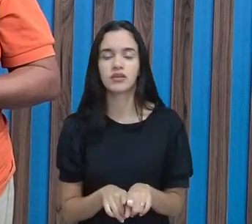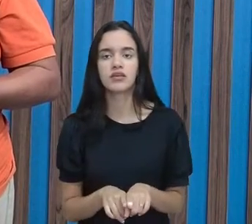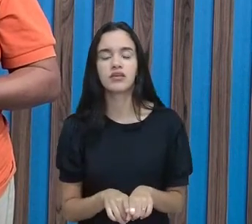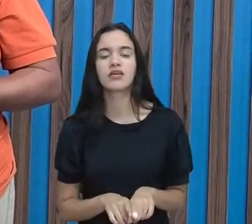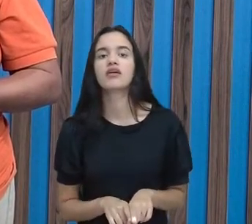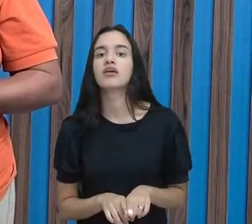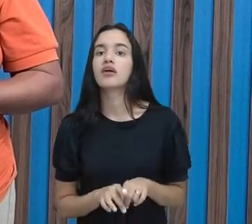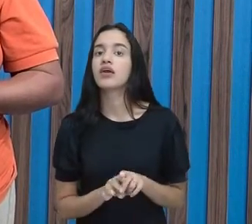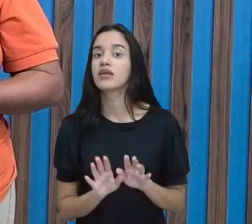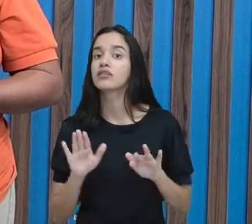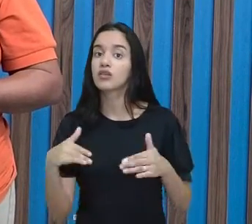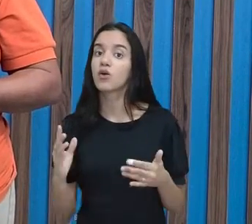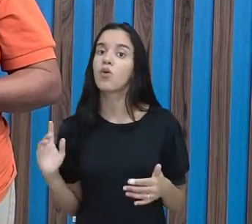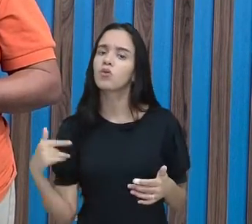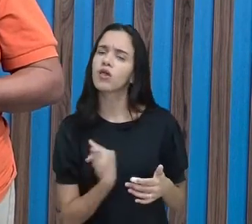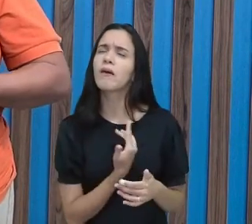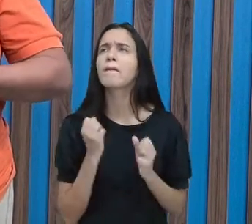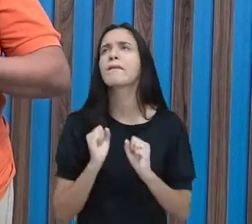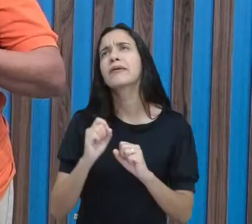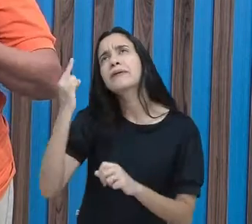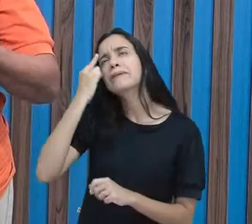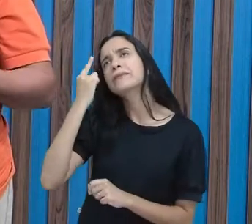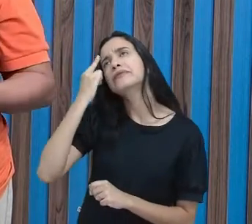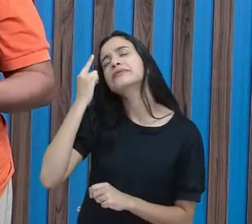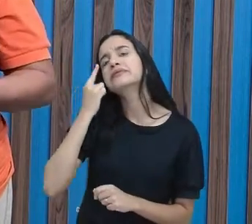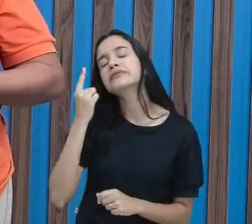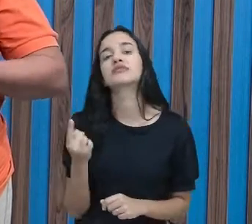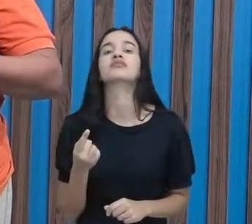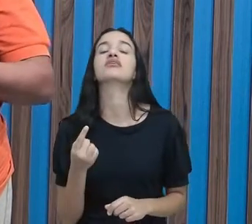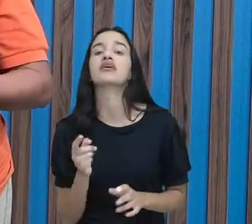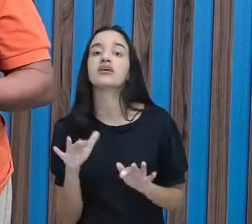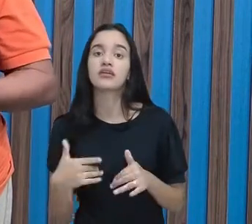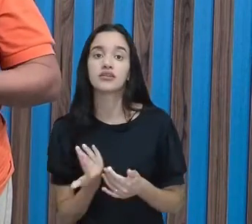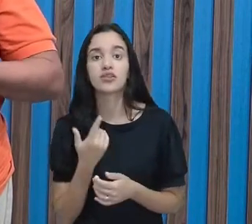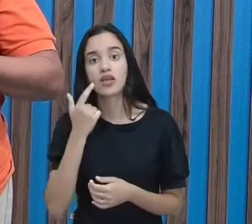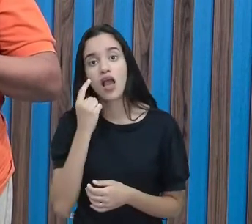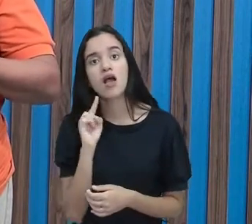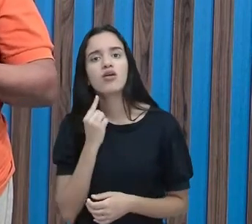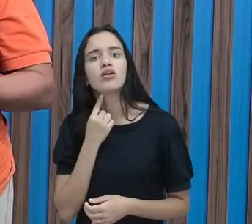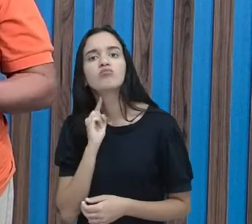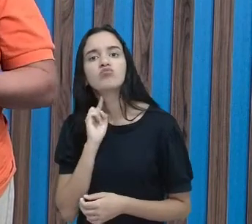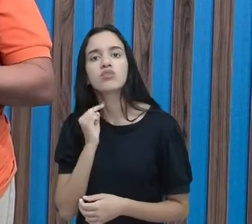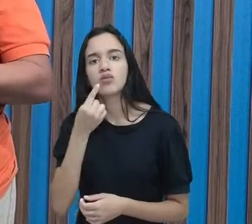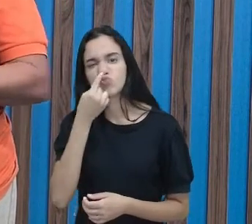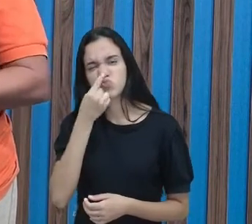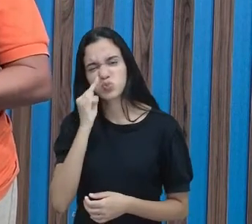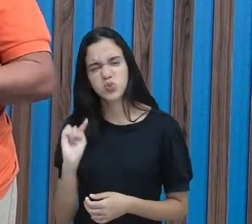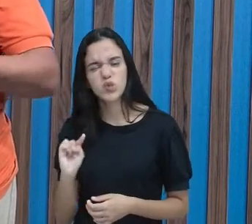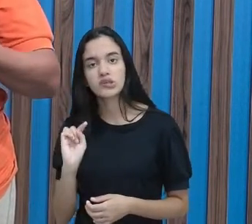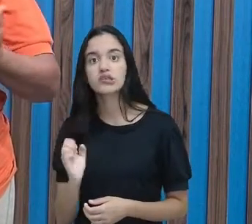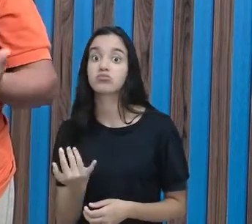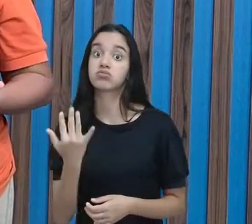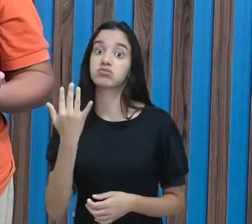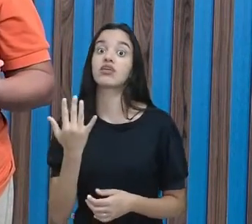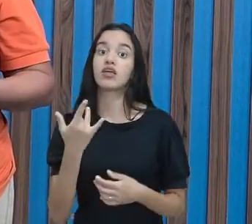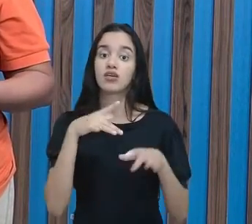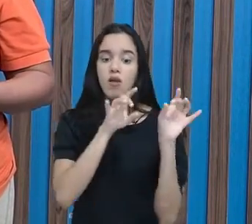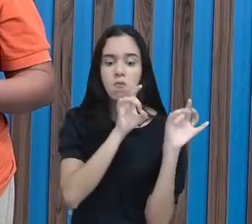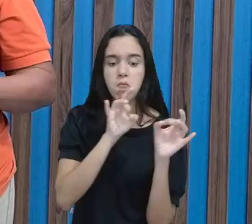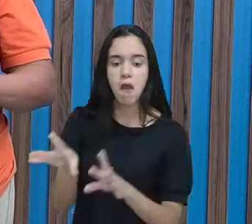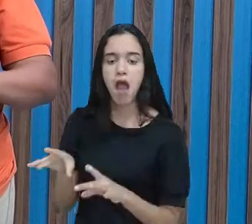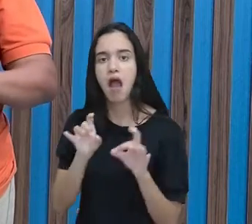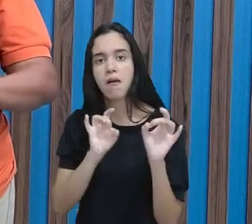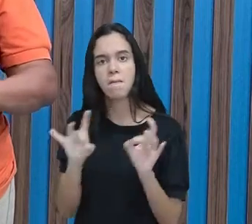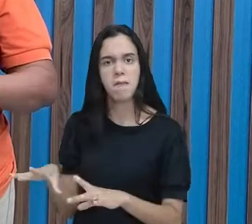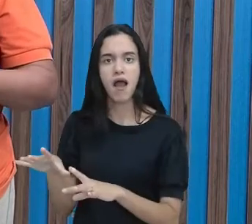E aí, a gente pode pensar no excesso de lixo, de resíduos tecnológicos que são jogados na